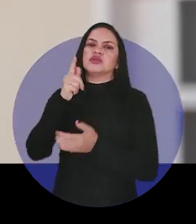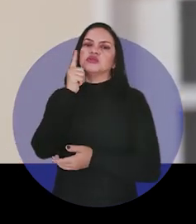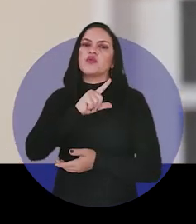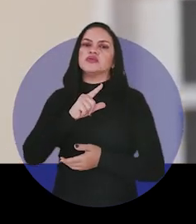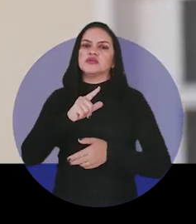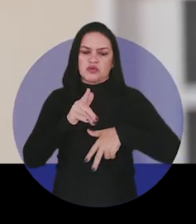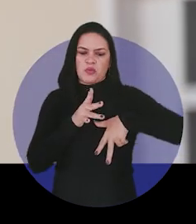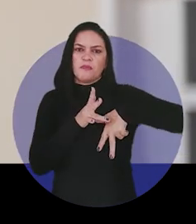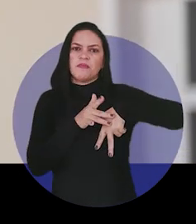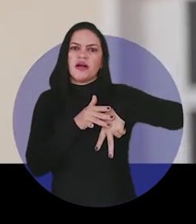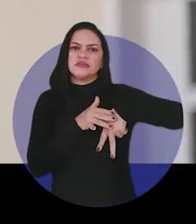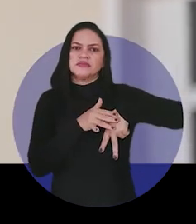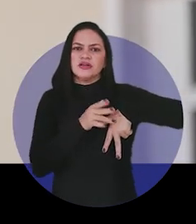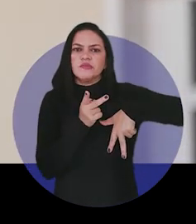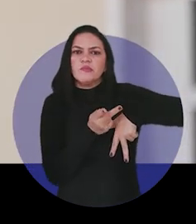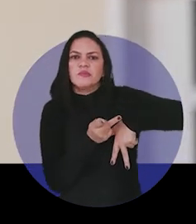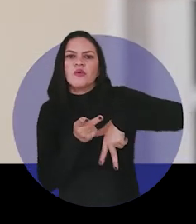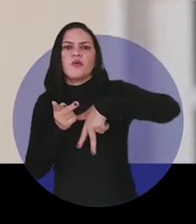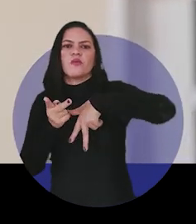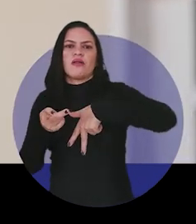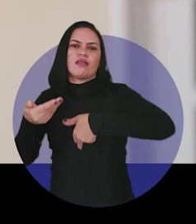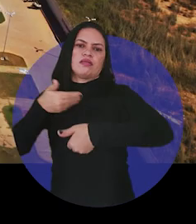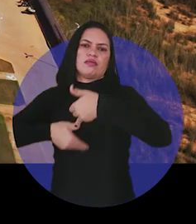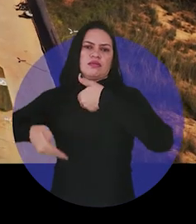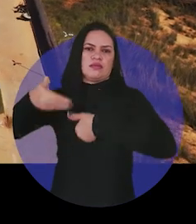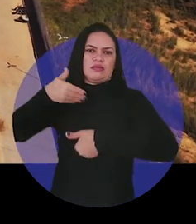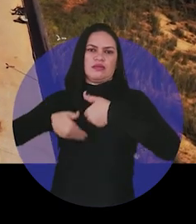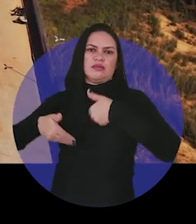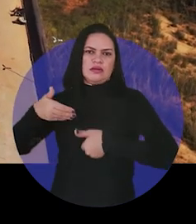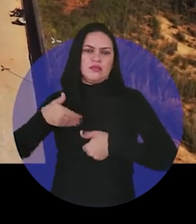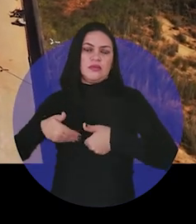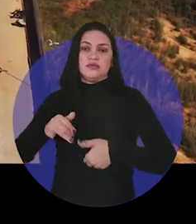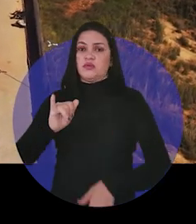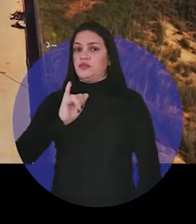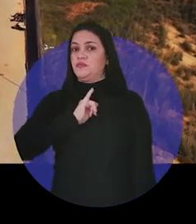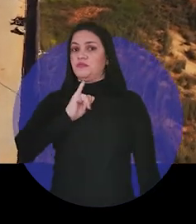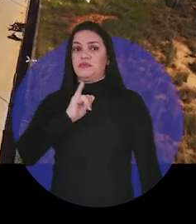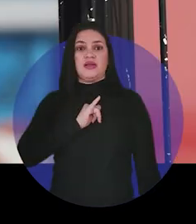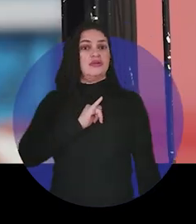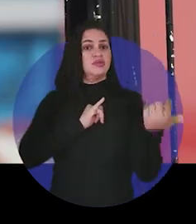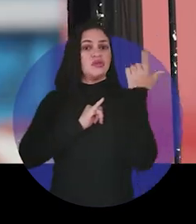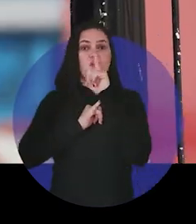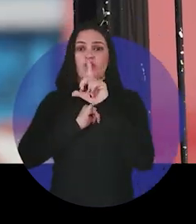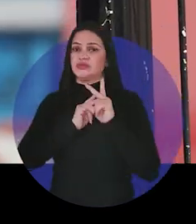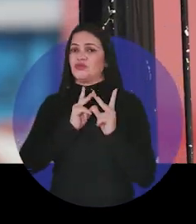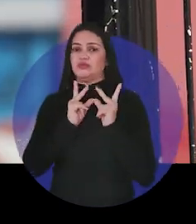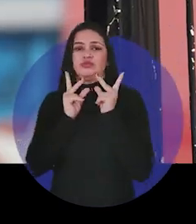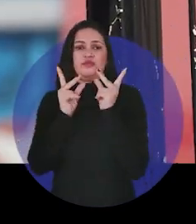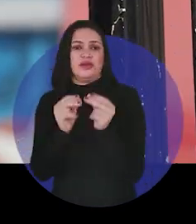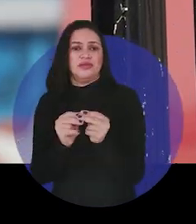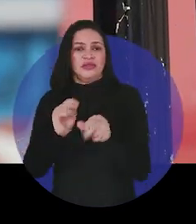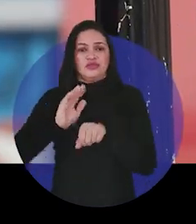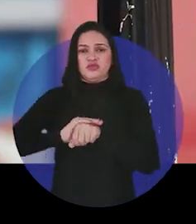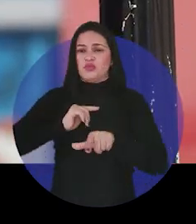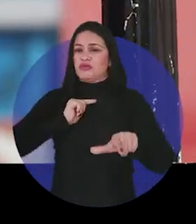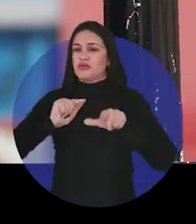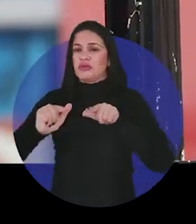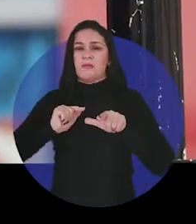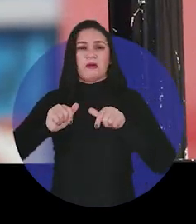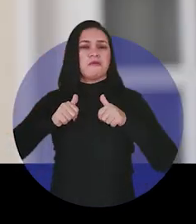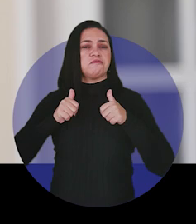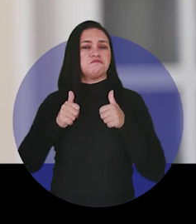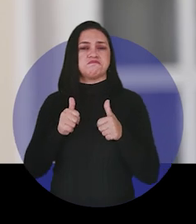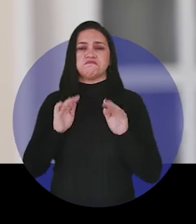os pacientes vêm para cá em busca realmente de um tratamento. E Imperatriz ganhou de presente. É um trabalho bem